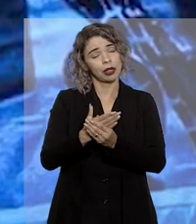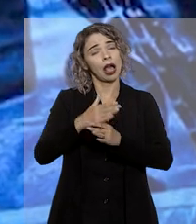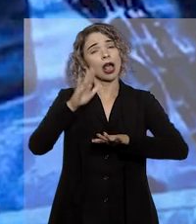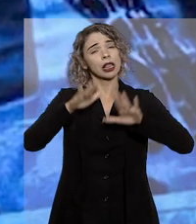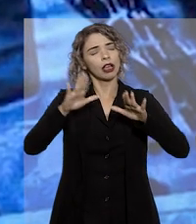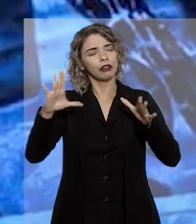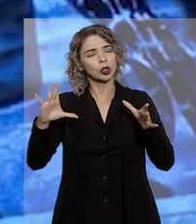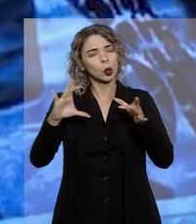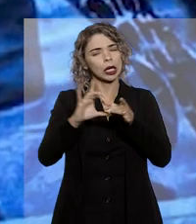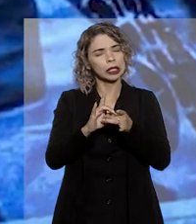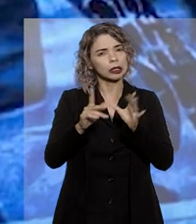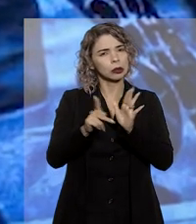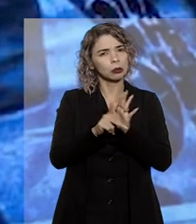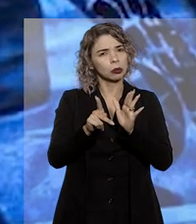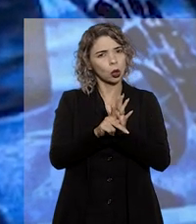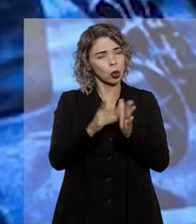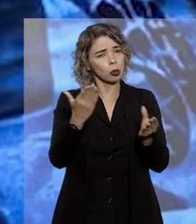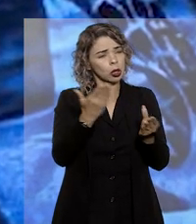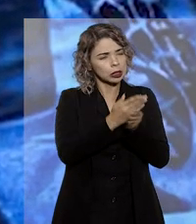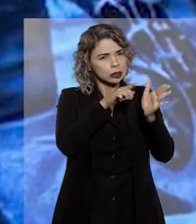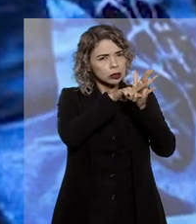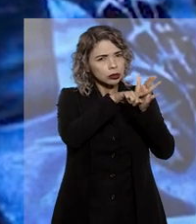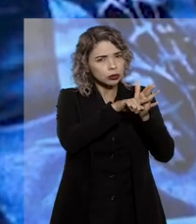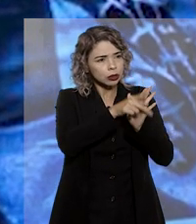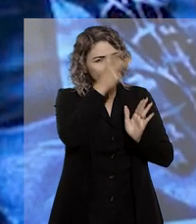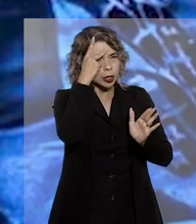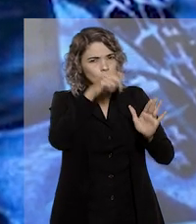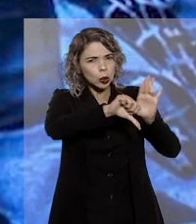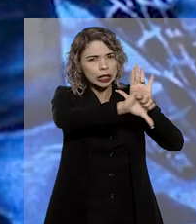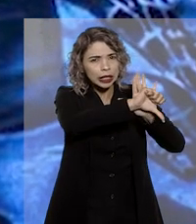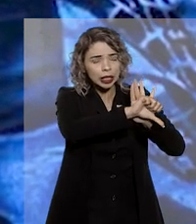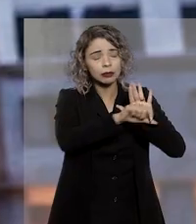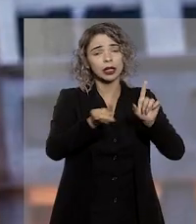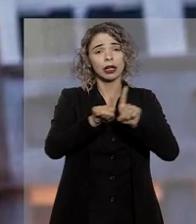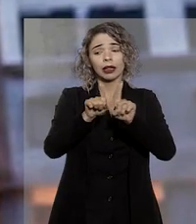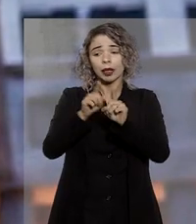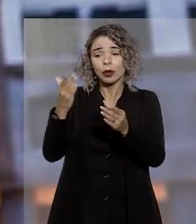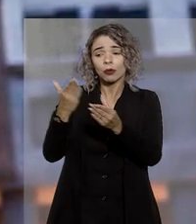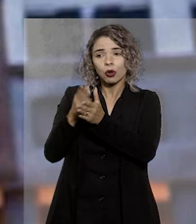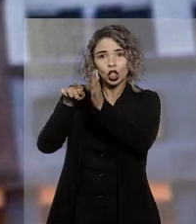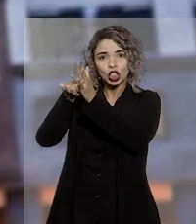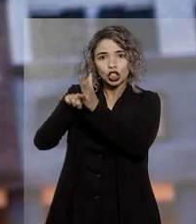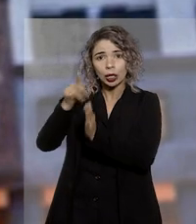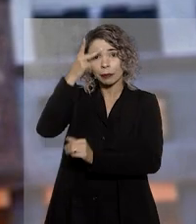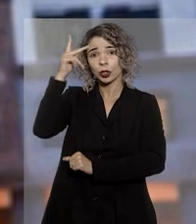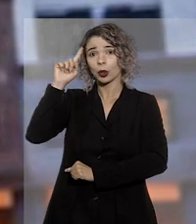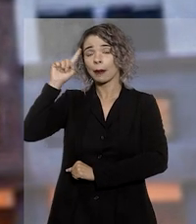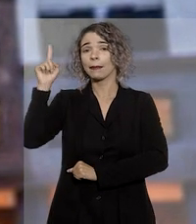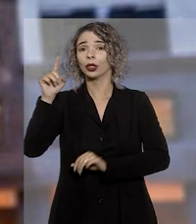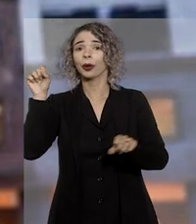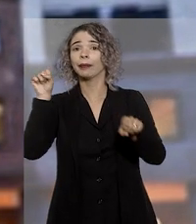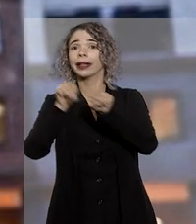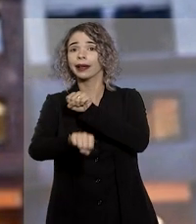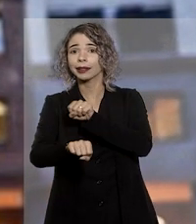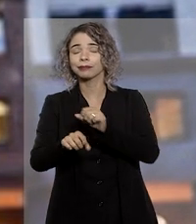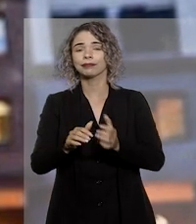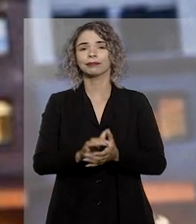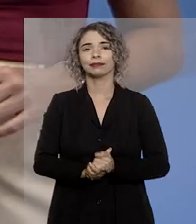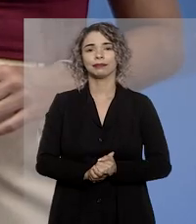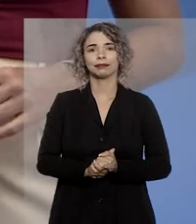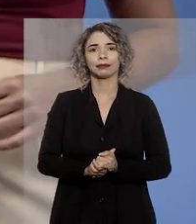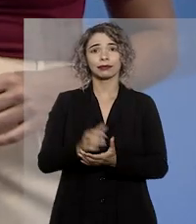em razão da possível conexão entre o processo, que apura os executores do crime e o inquérito que investiga os mandantes.